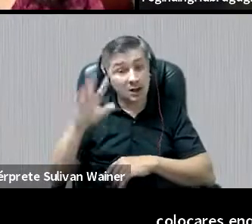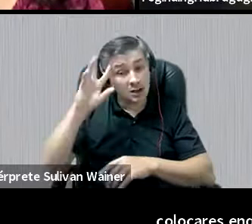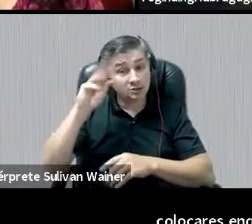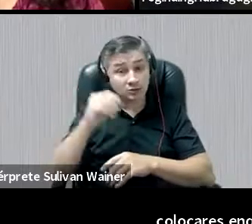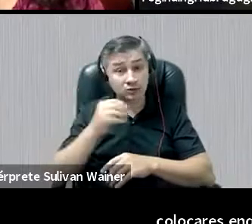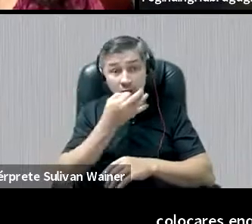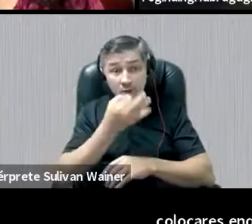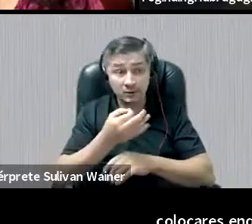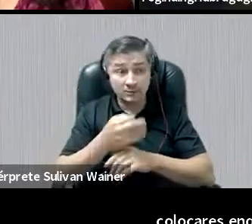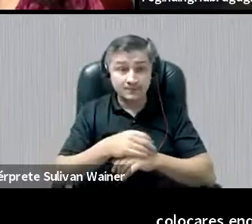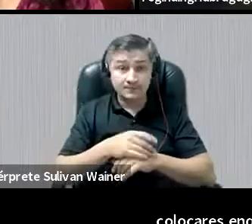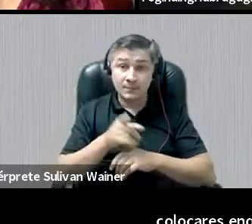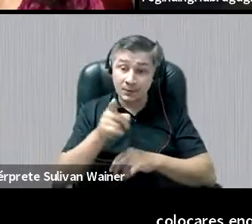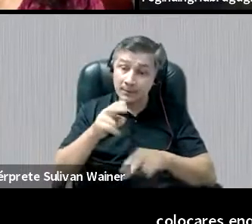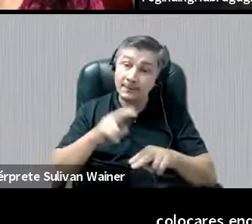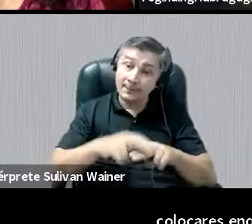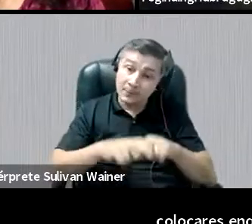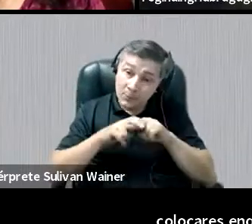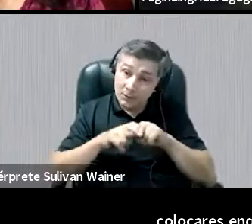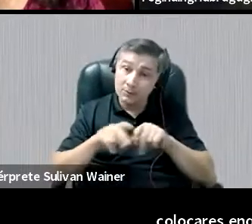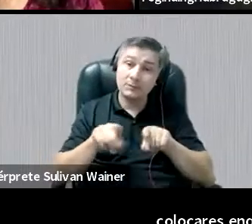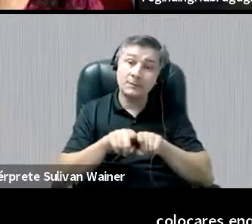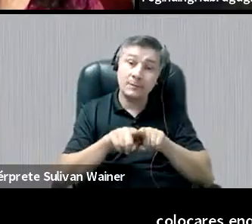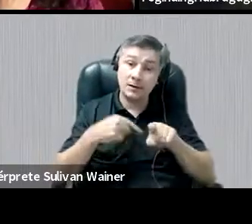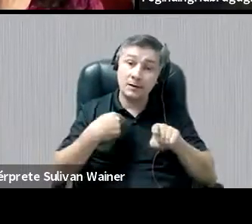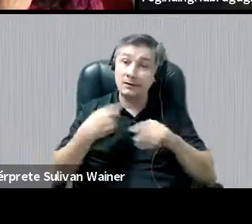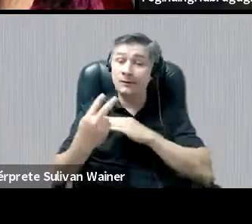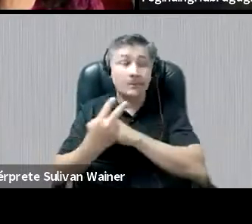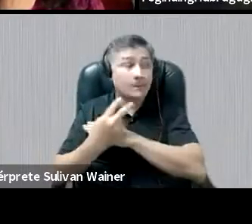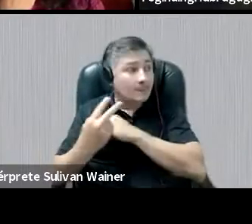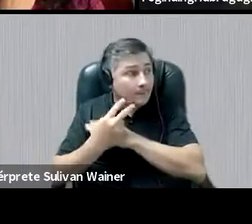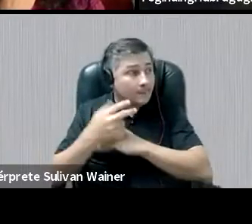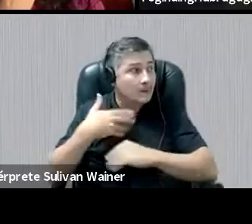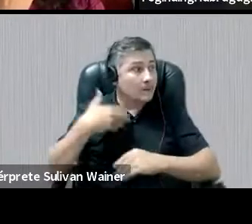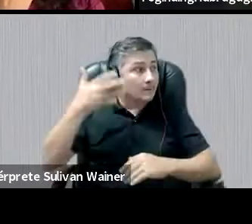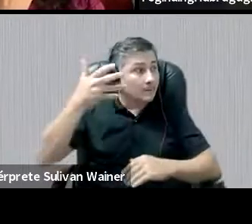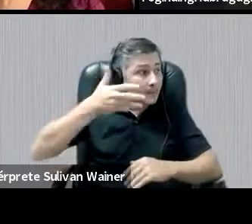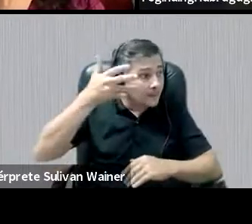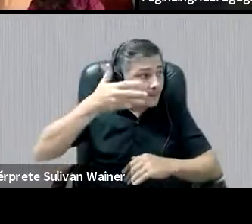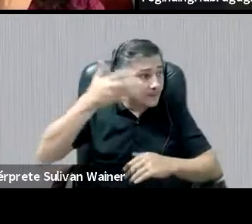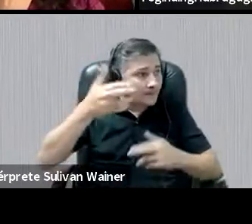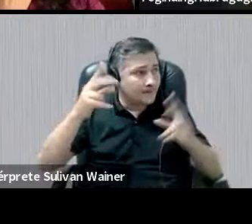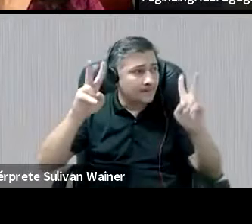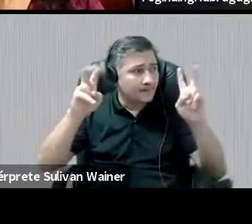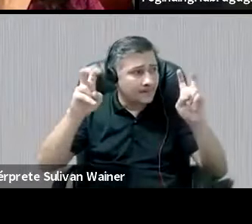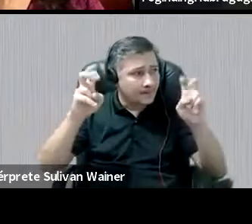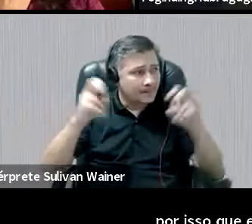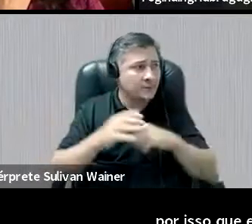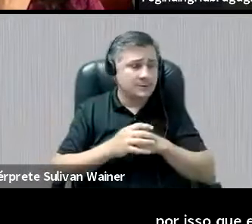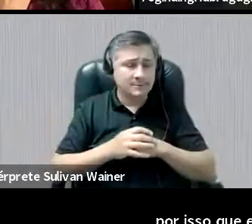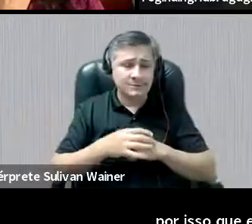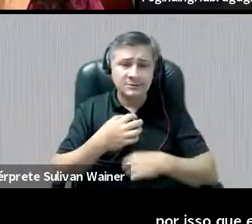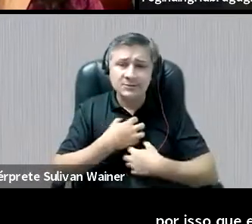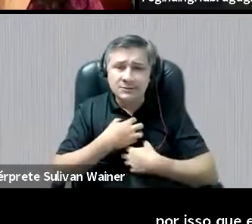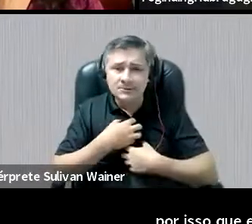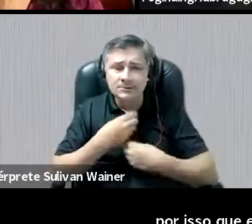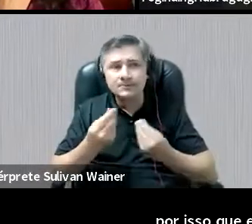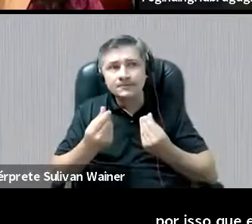então, por isso que eu também fui cuidadosa na minha fala, né? No sentido de, né?